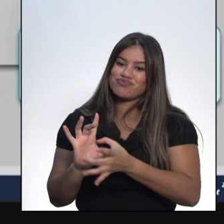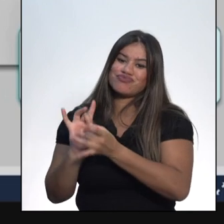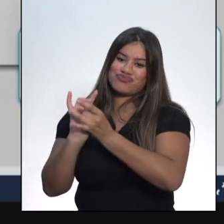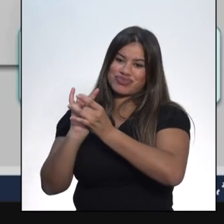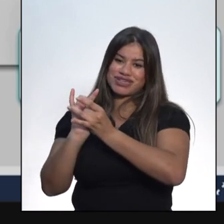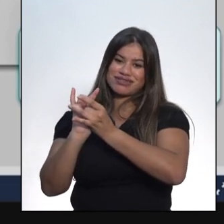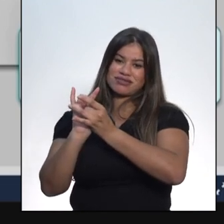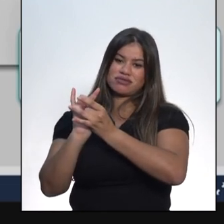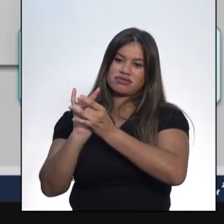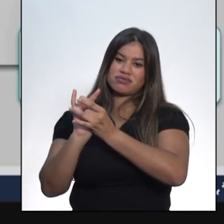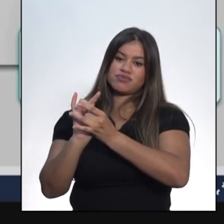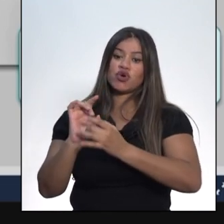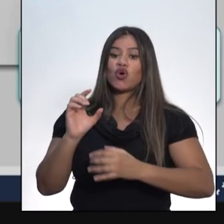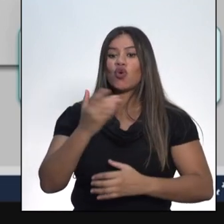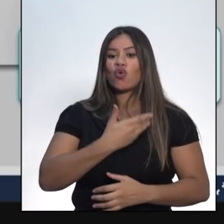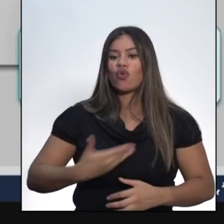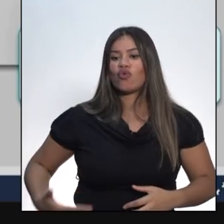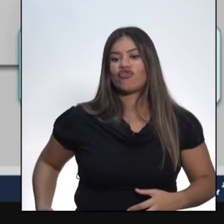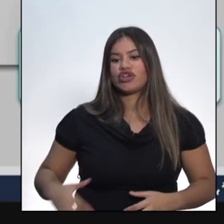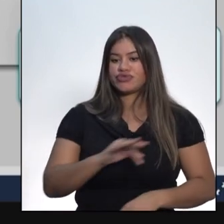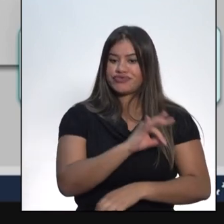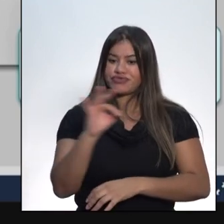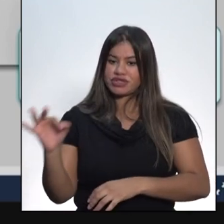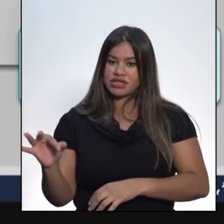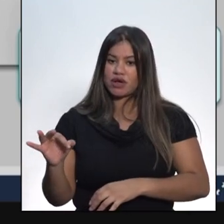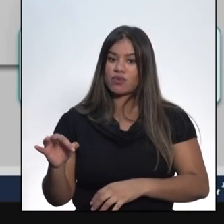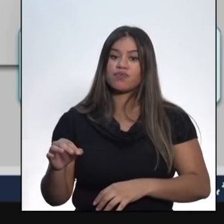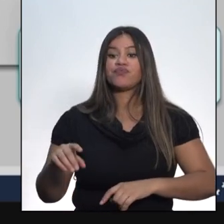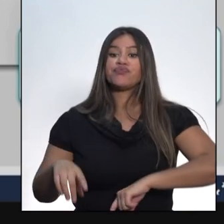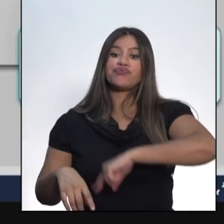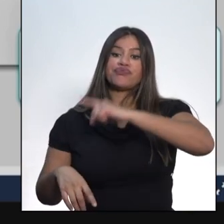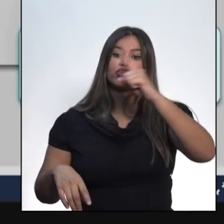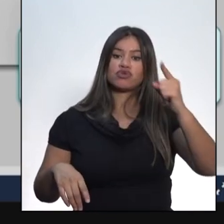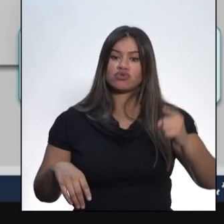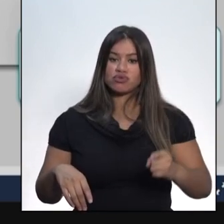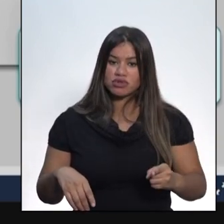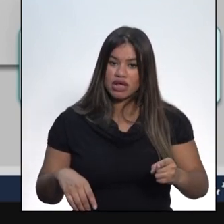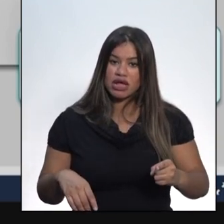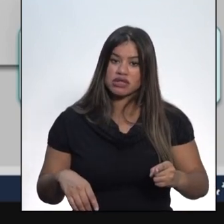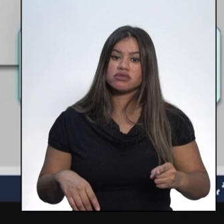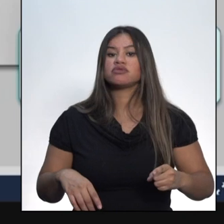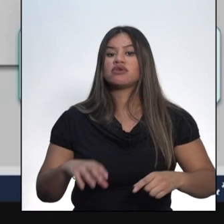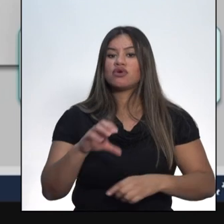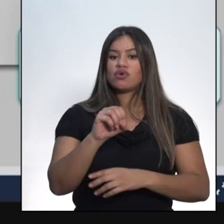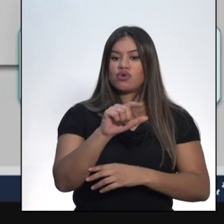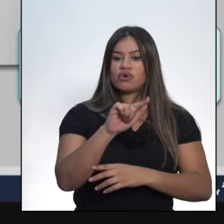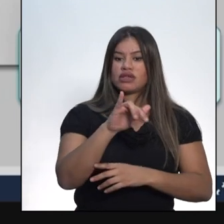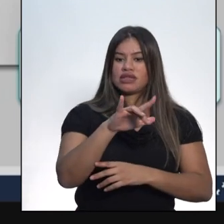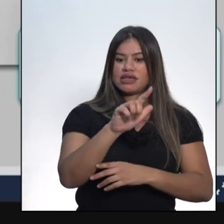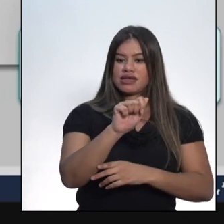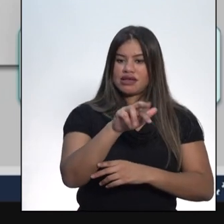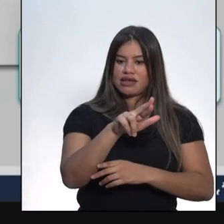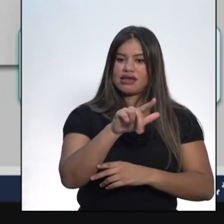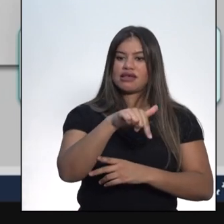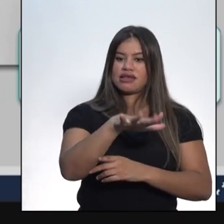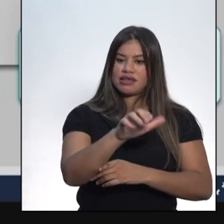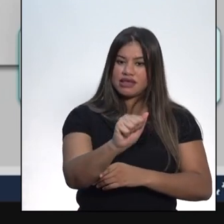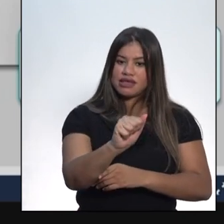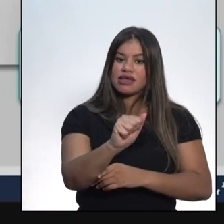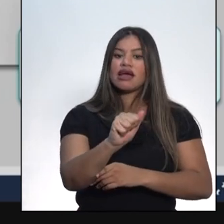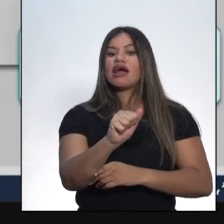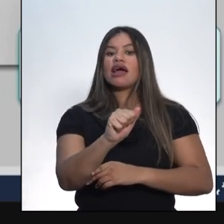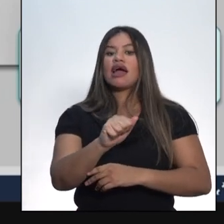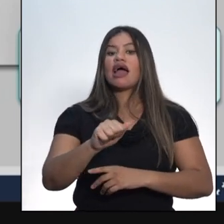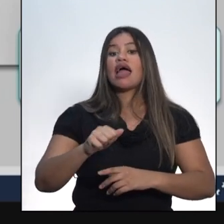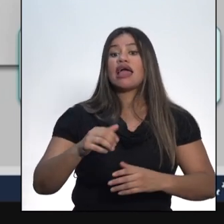Do outro lado, as oligarquias estaduais apoiavam de forma irrestrita todas as decisões tomadas